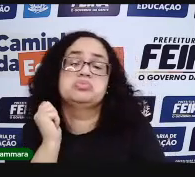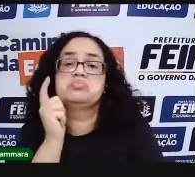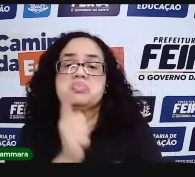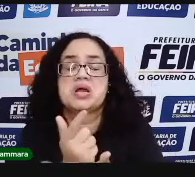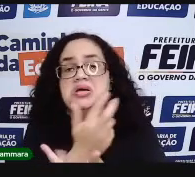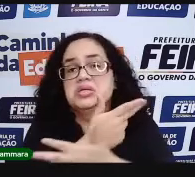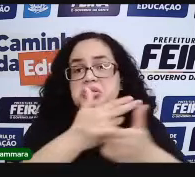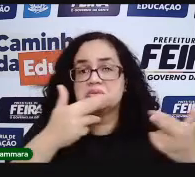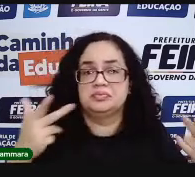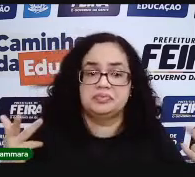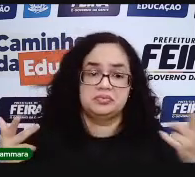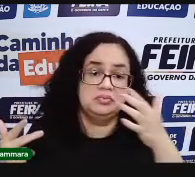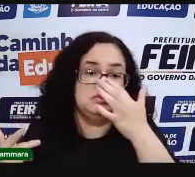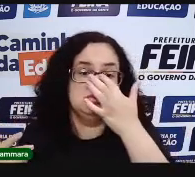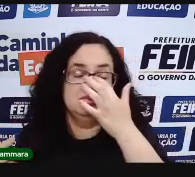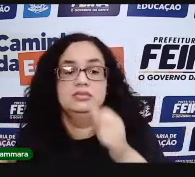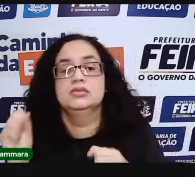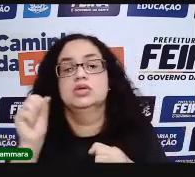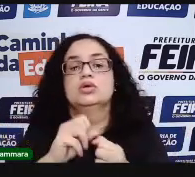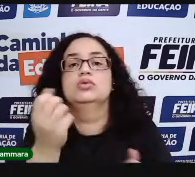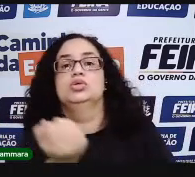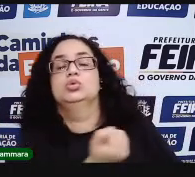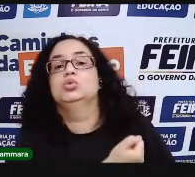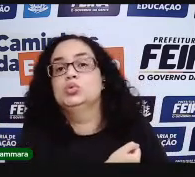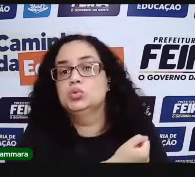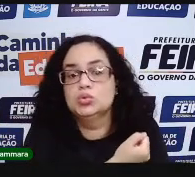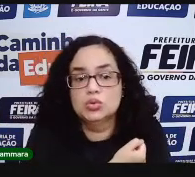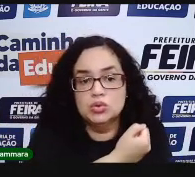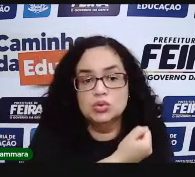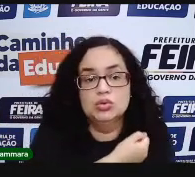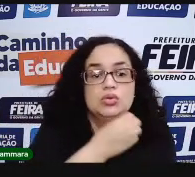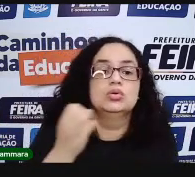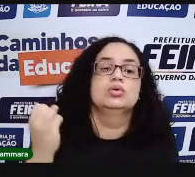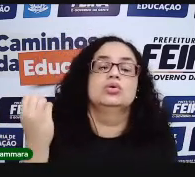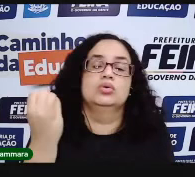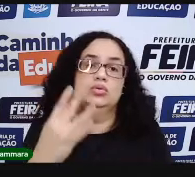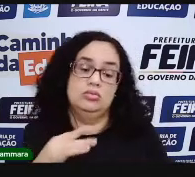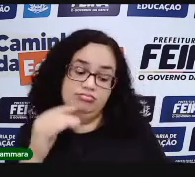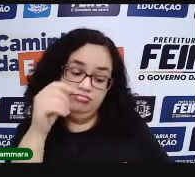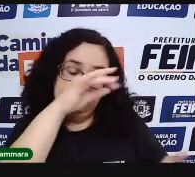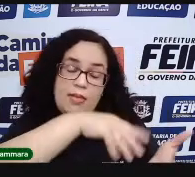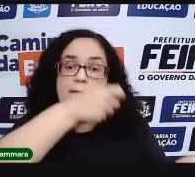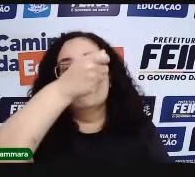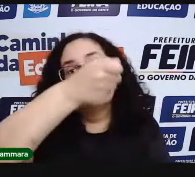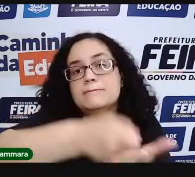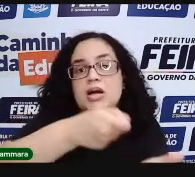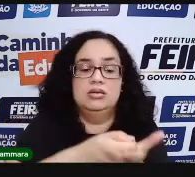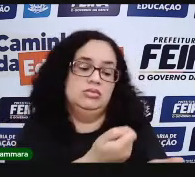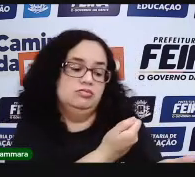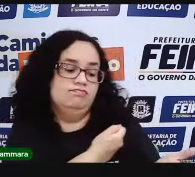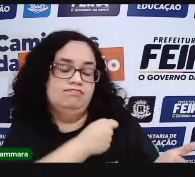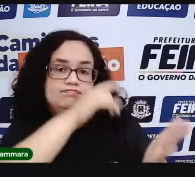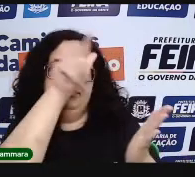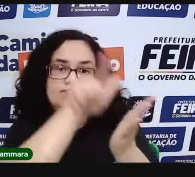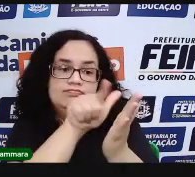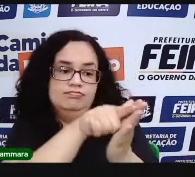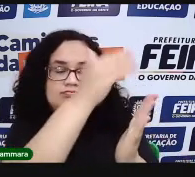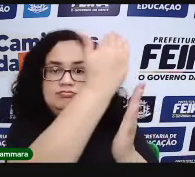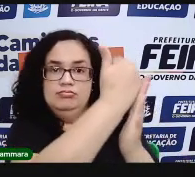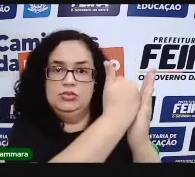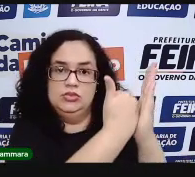gastar. Então, isso tudo a gente faz através dos números. Quando a gente recebe um boleto de cobrança, lá tem o valor.